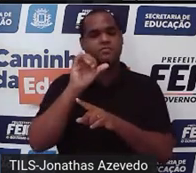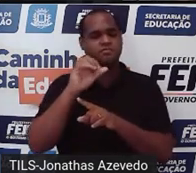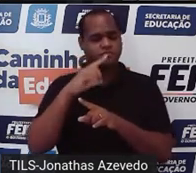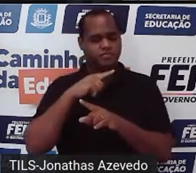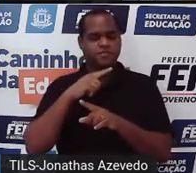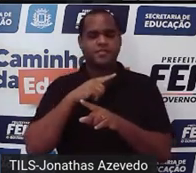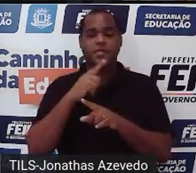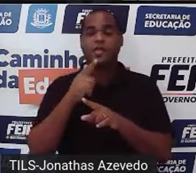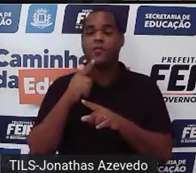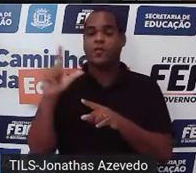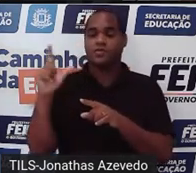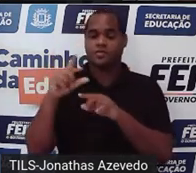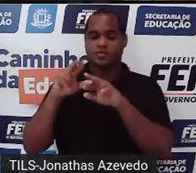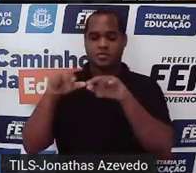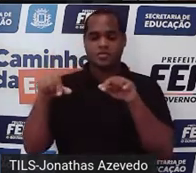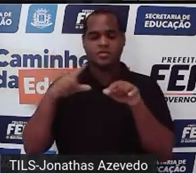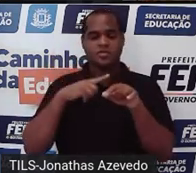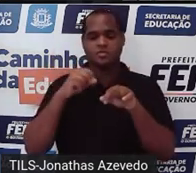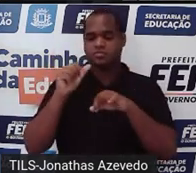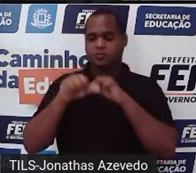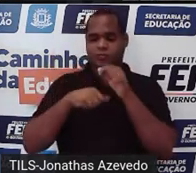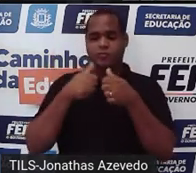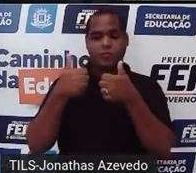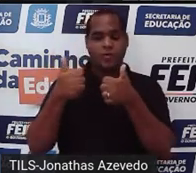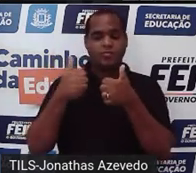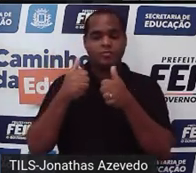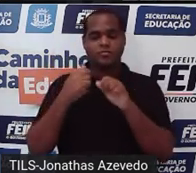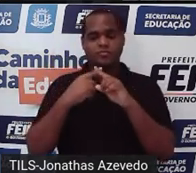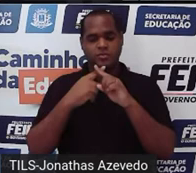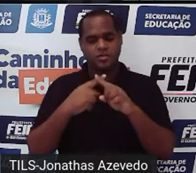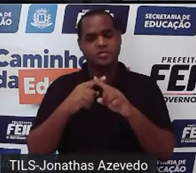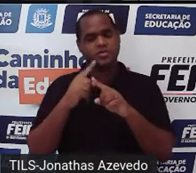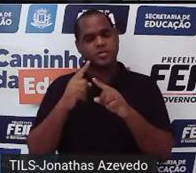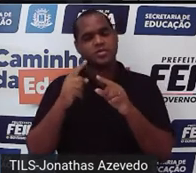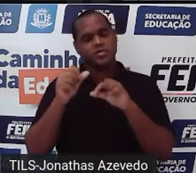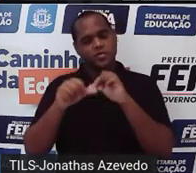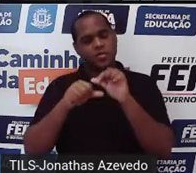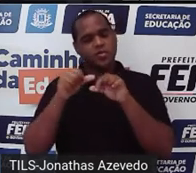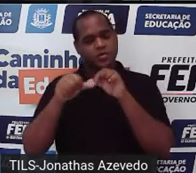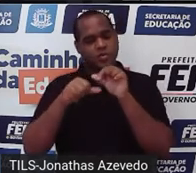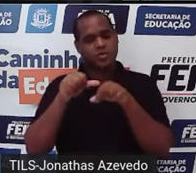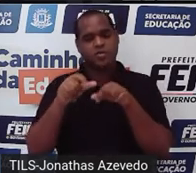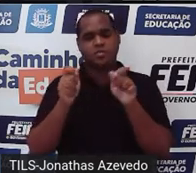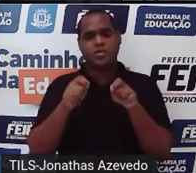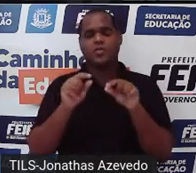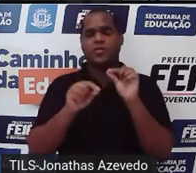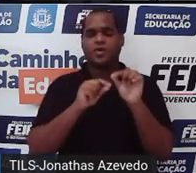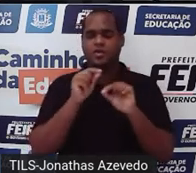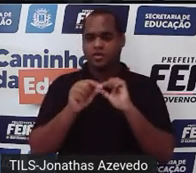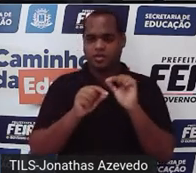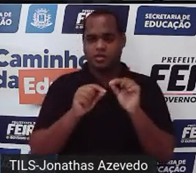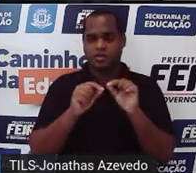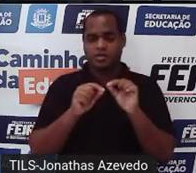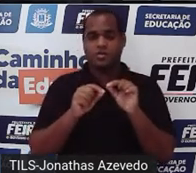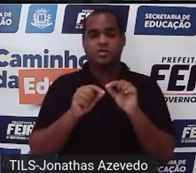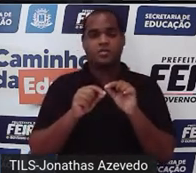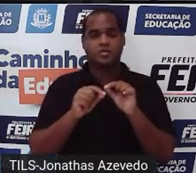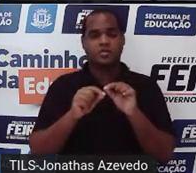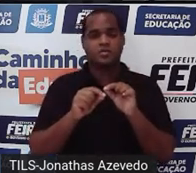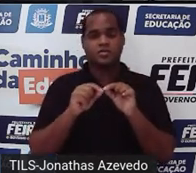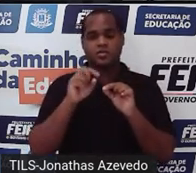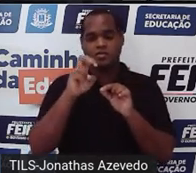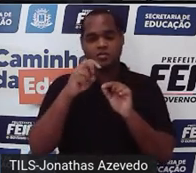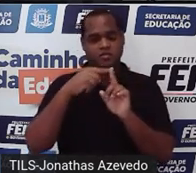na outra equação eu vou trocar aquele x ali por alguma coisa mas eu vou trocar pelo que? vou trocar por 5